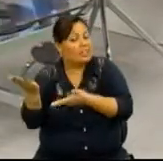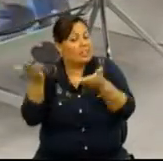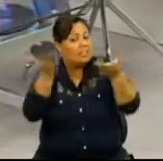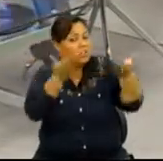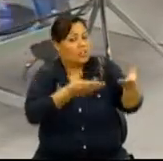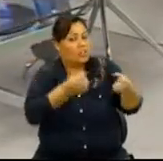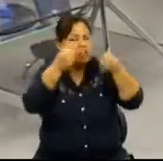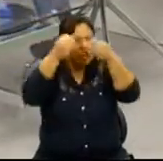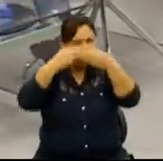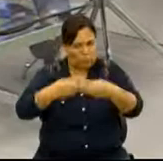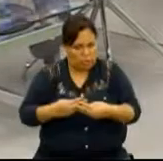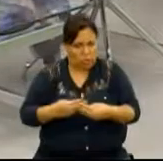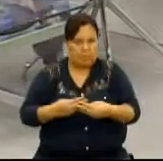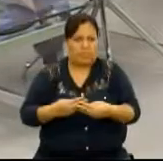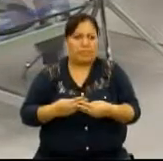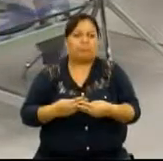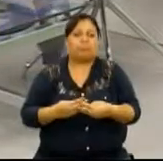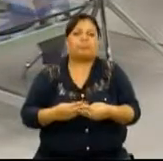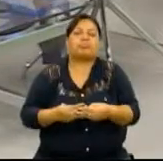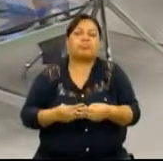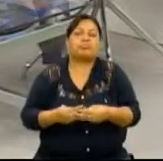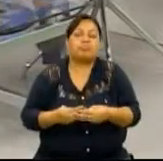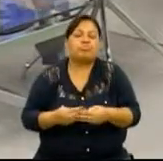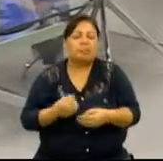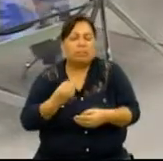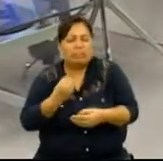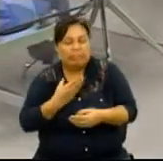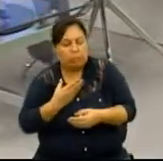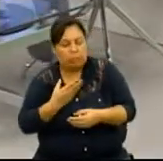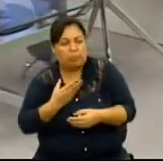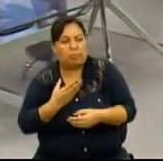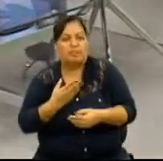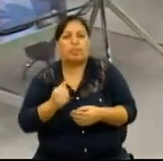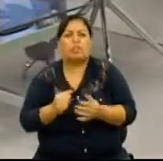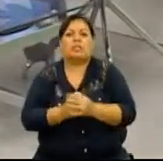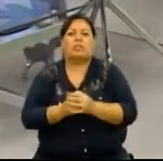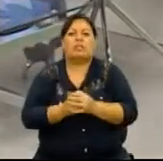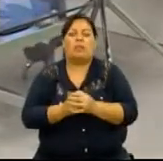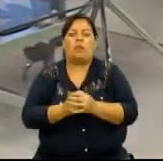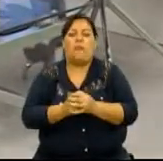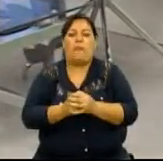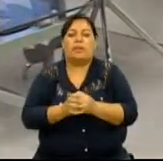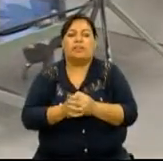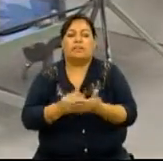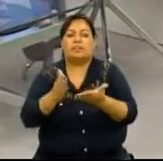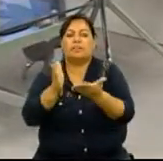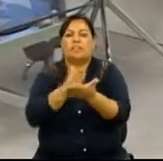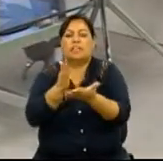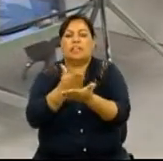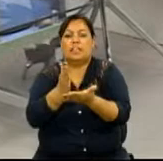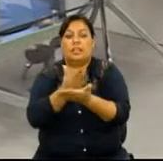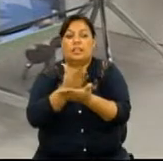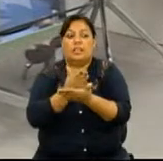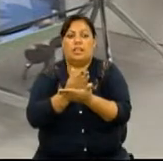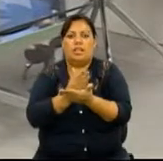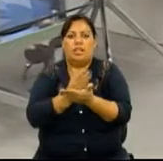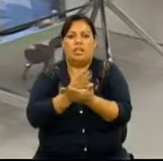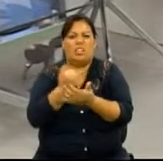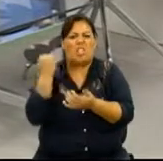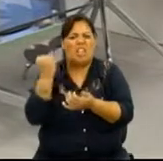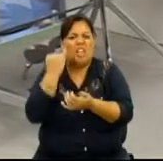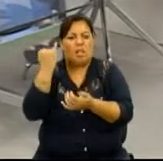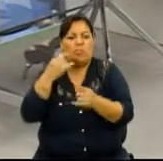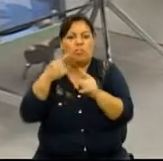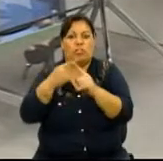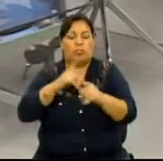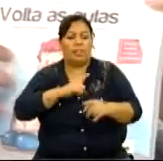você trouxe para a gente. Pode explicar para a gente aí? Então, esse livro... Cadê? Tá. A câmera está aqui? Tá. Então, esse